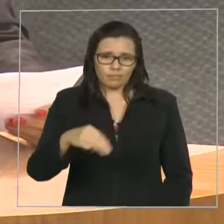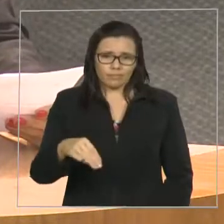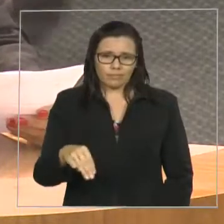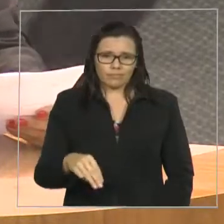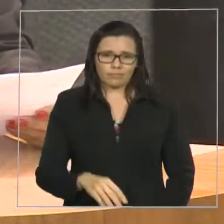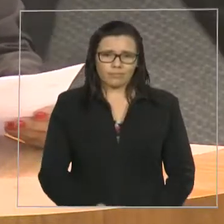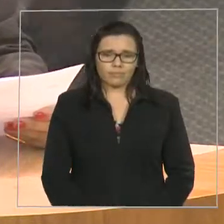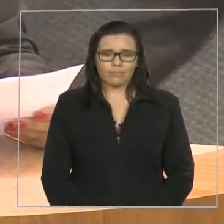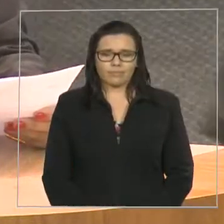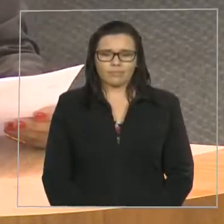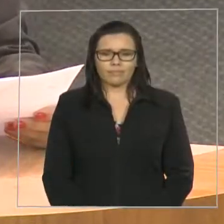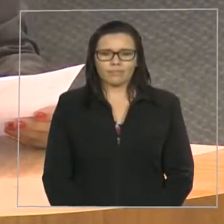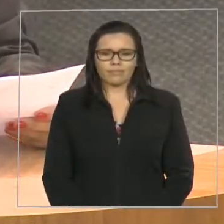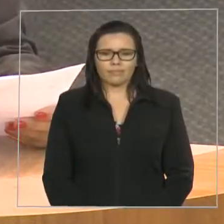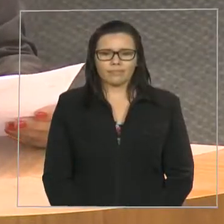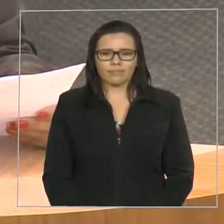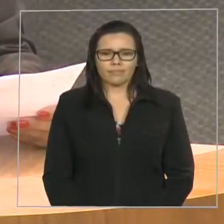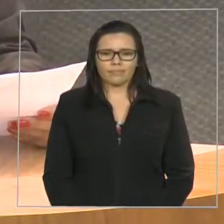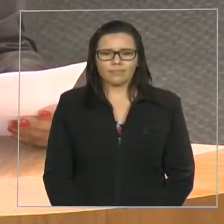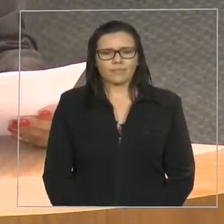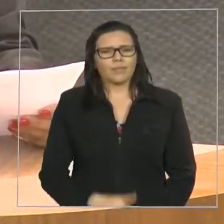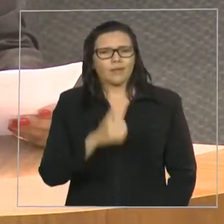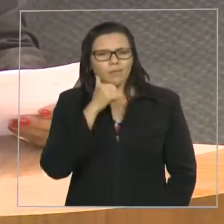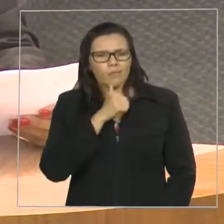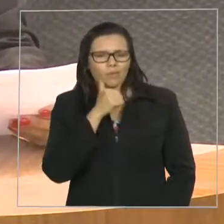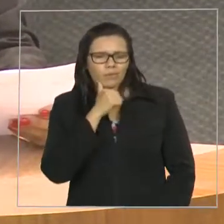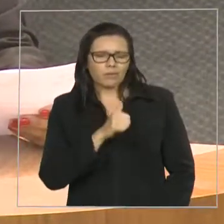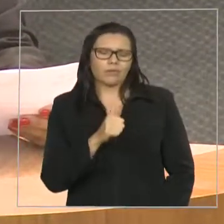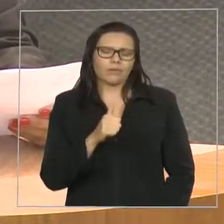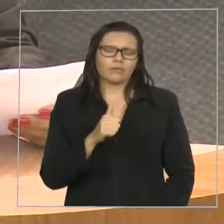São pequenas empreendedoras,